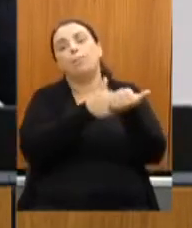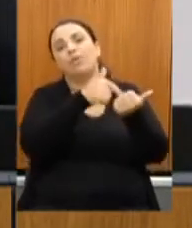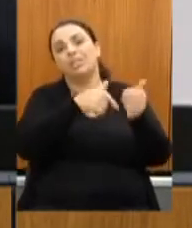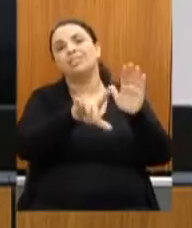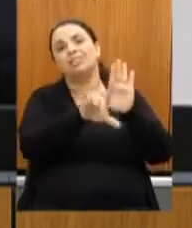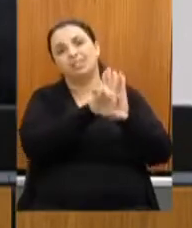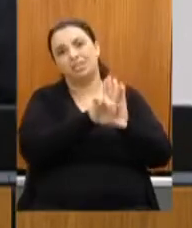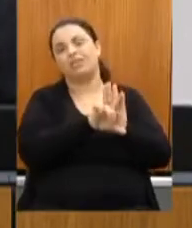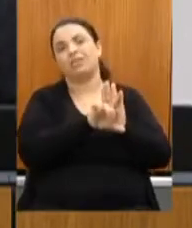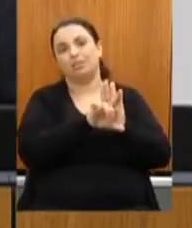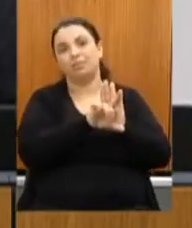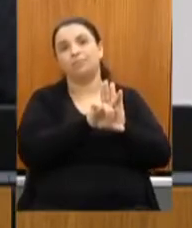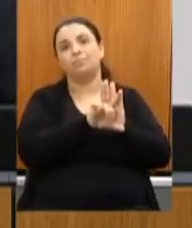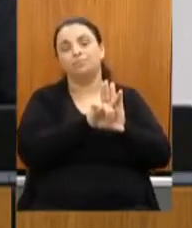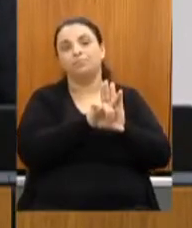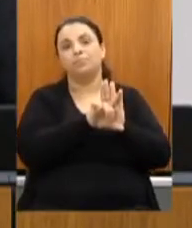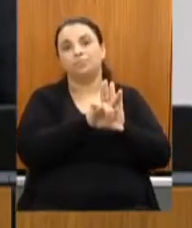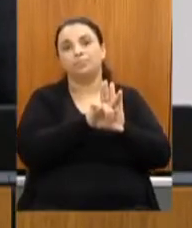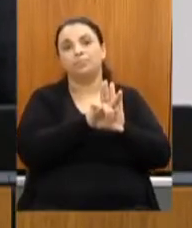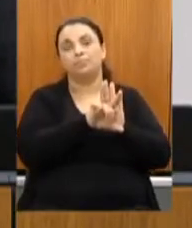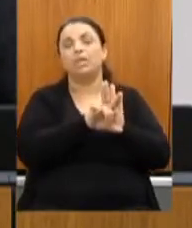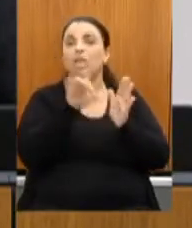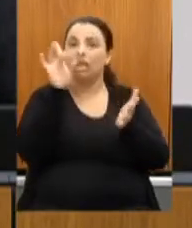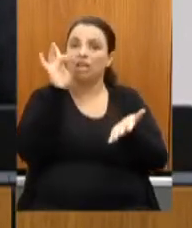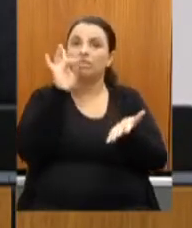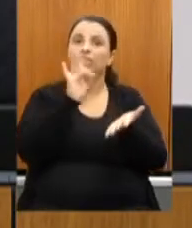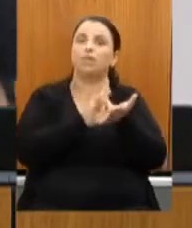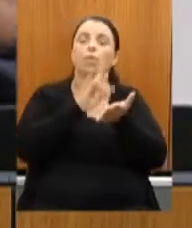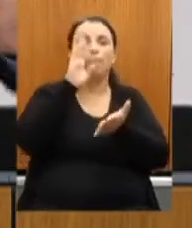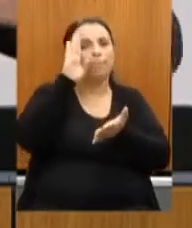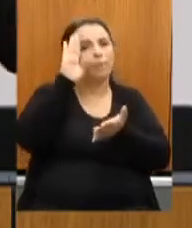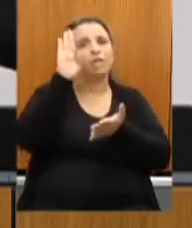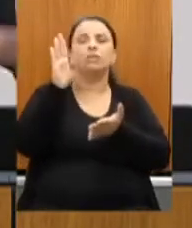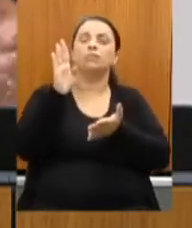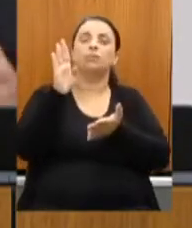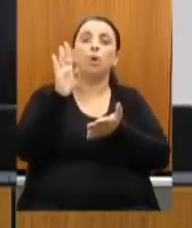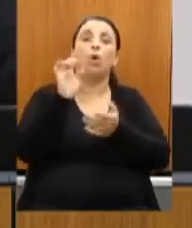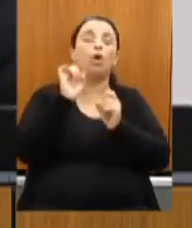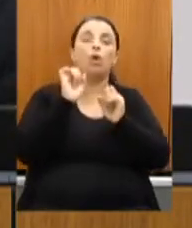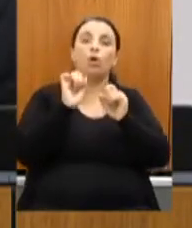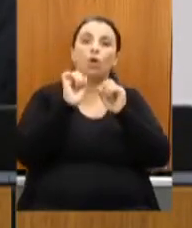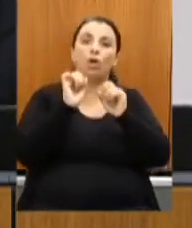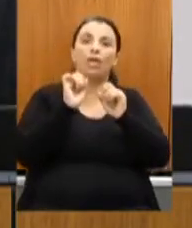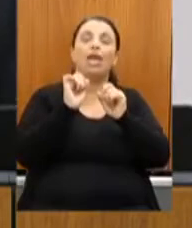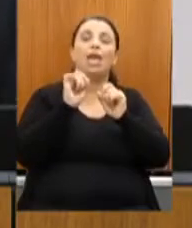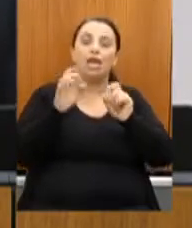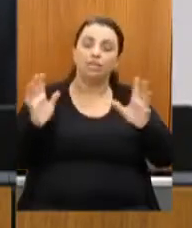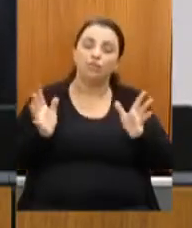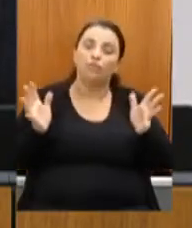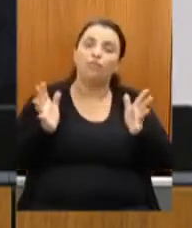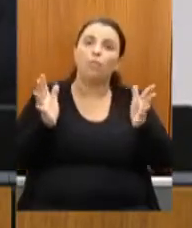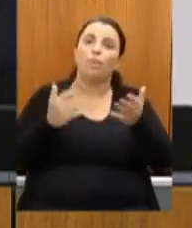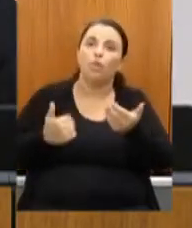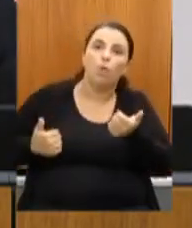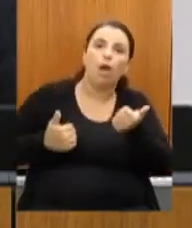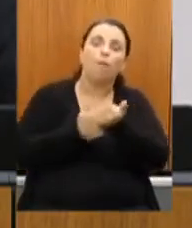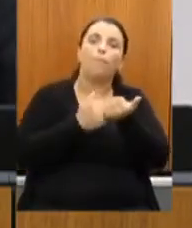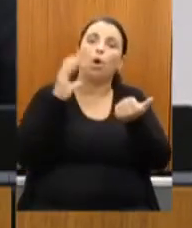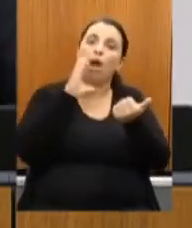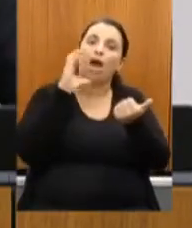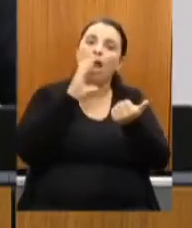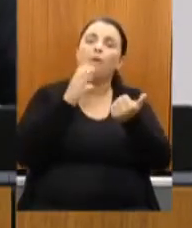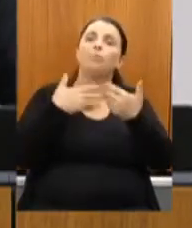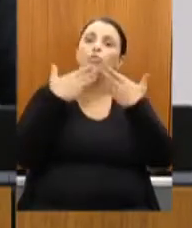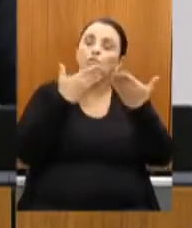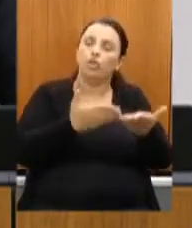usufruir desta lei e cumprir o objetivo principal que é de fazer esse fomento, esse apoio emergencial chegar